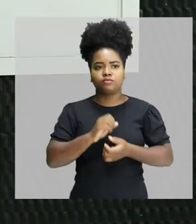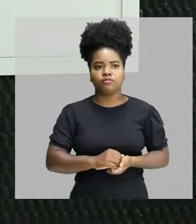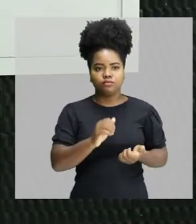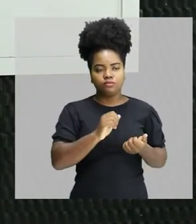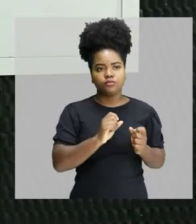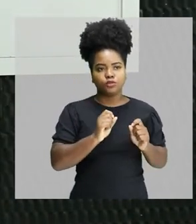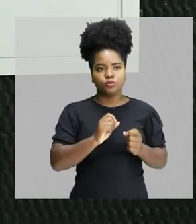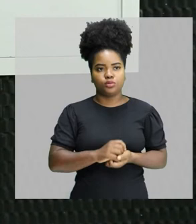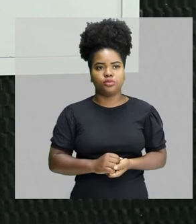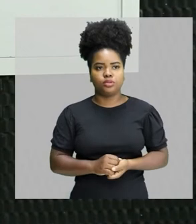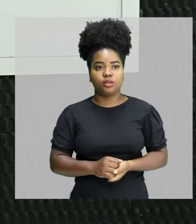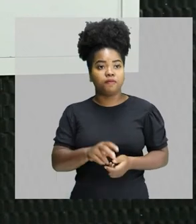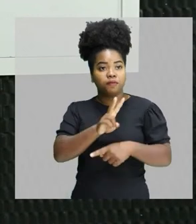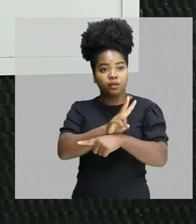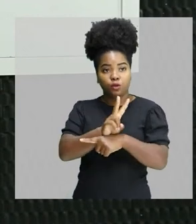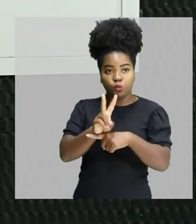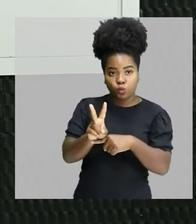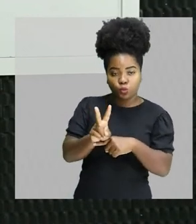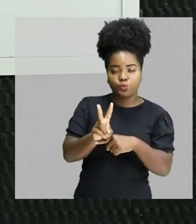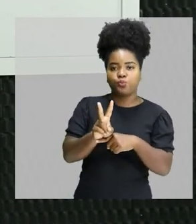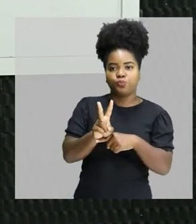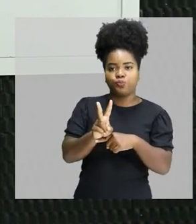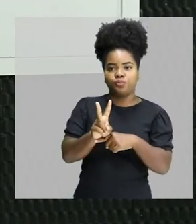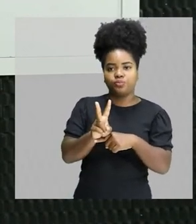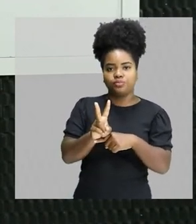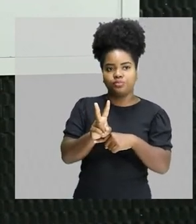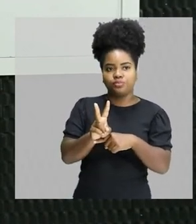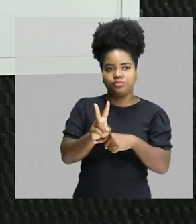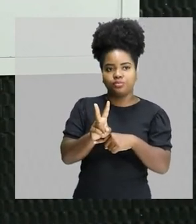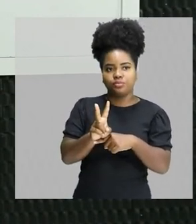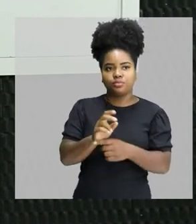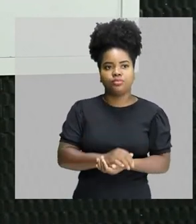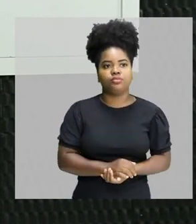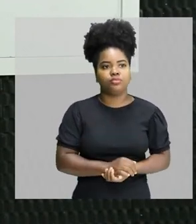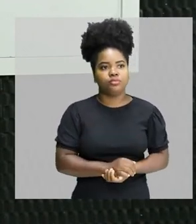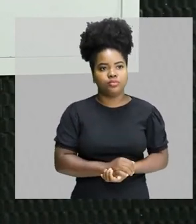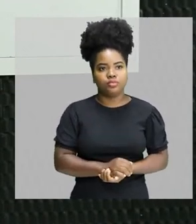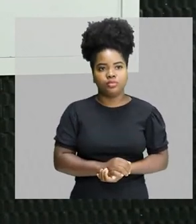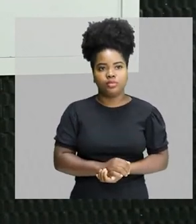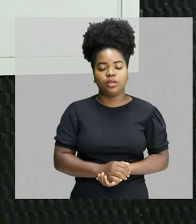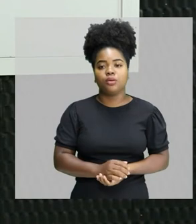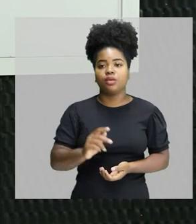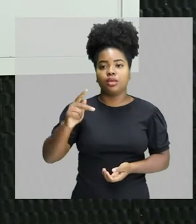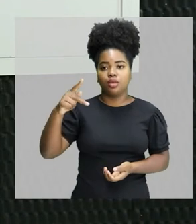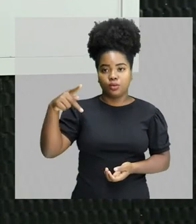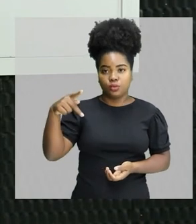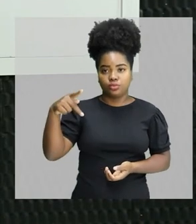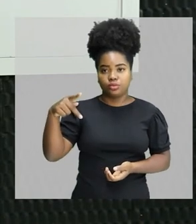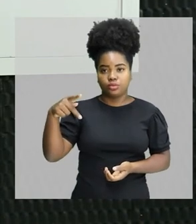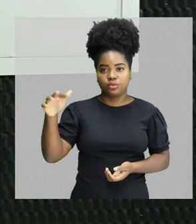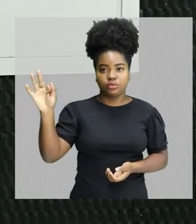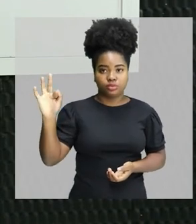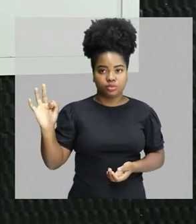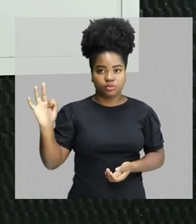ó, que velocidade é comprimento de onda vezes a frequência. Pronto!